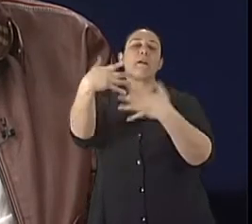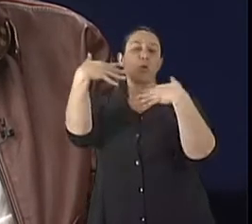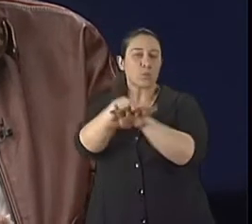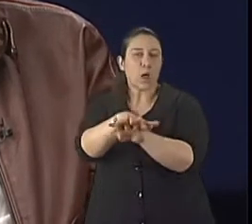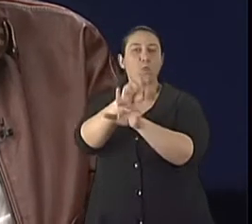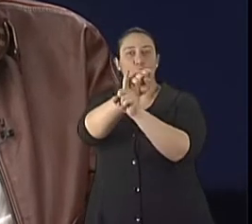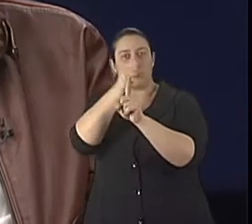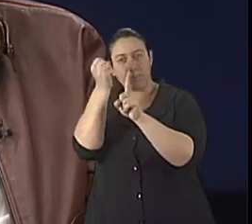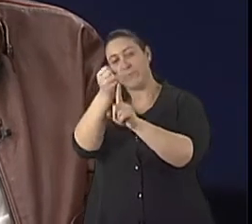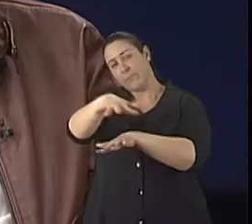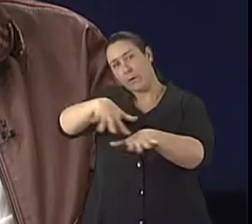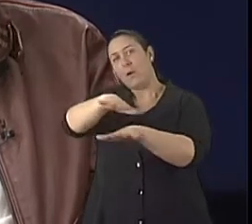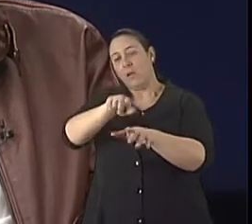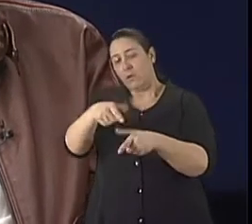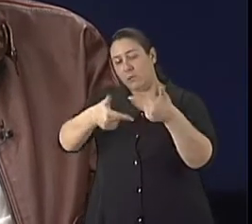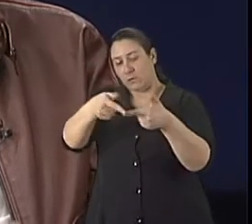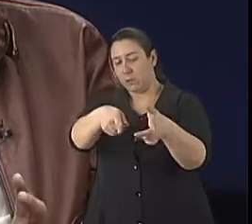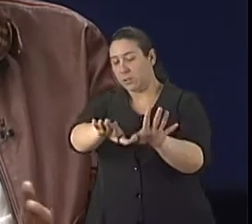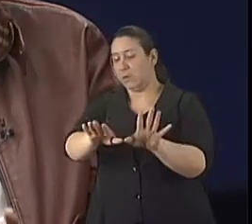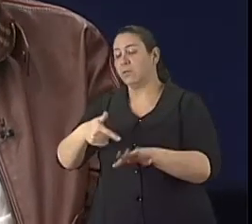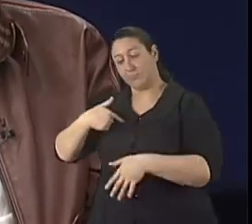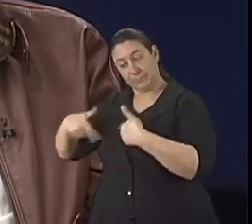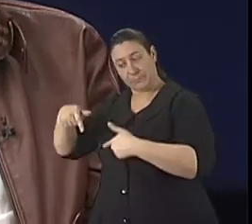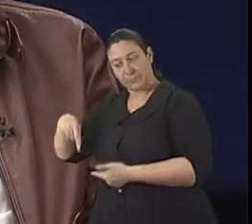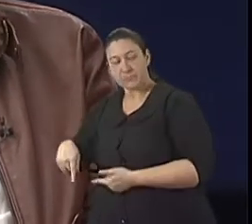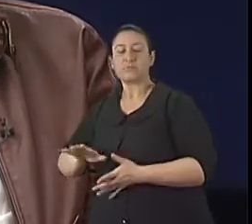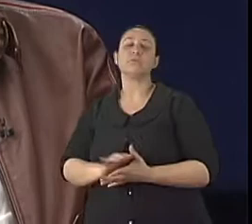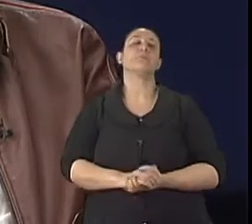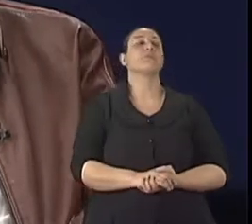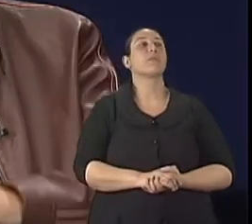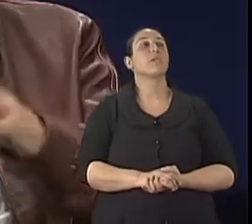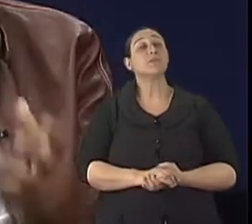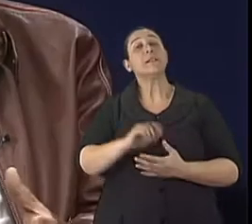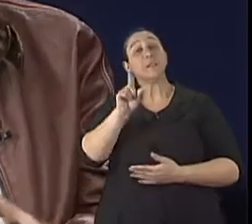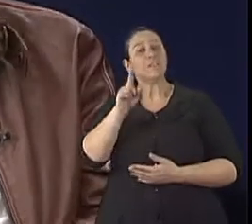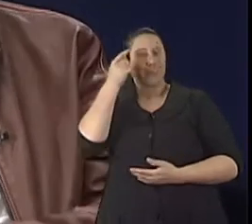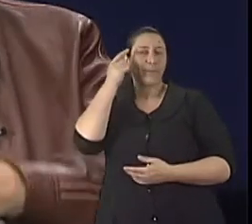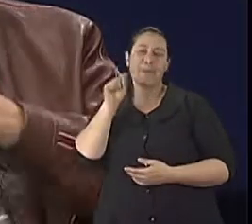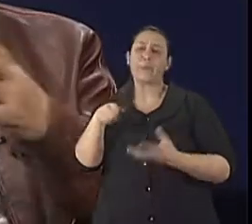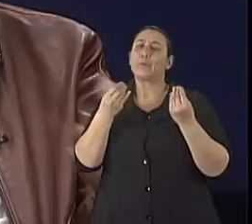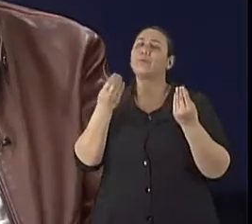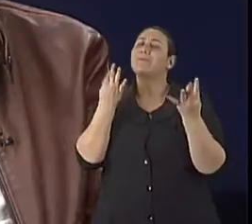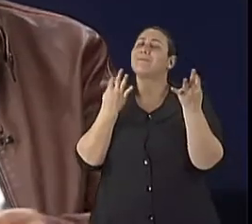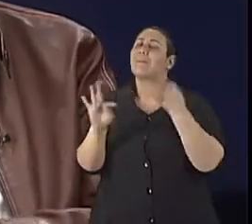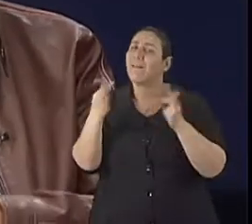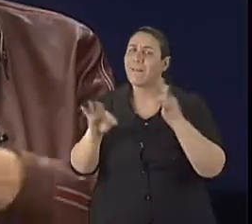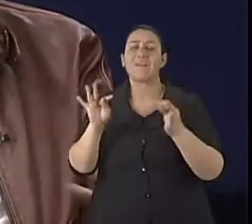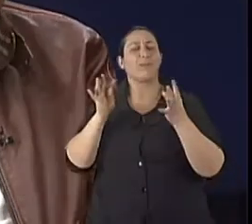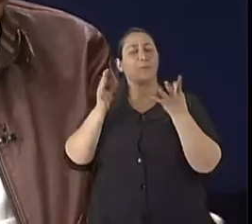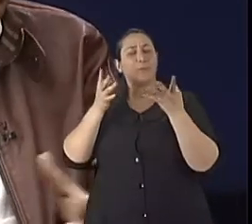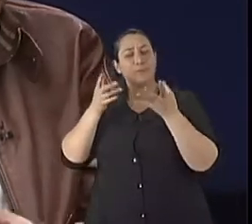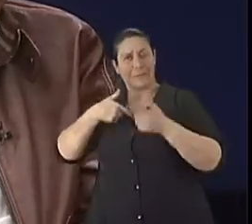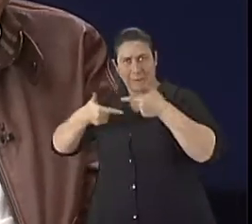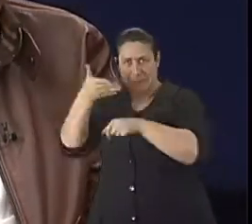A parte de inclusão social tem um outro setor. Tem um outro setor, claro. Mas a nossa parte é bem técnica, trabalha diretamente com edificações,